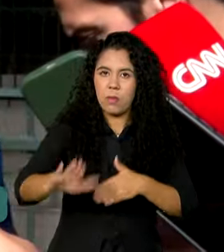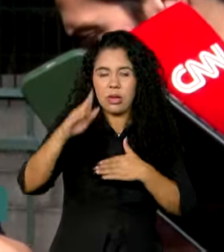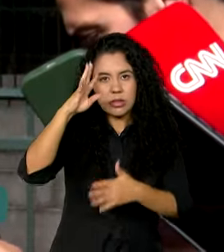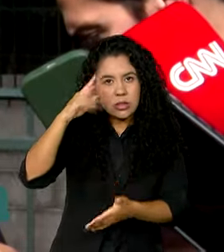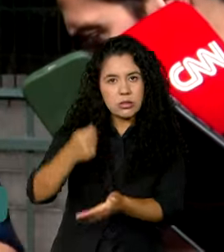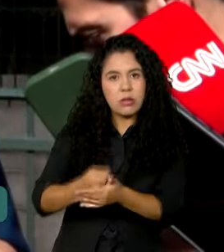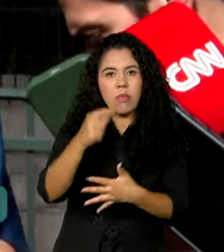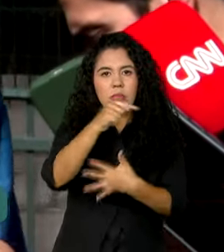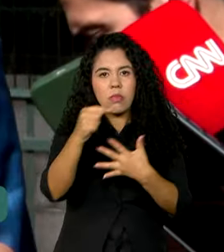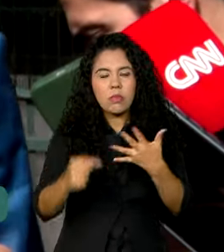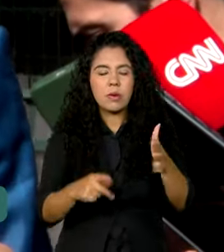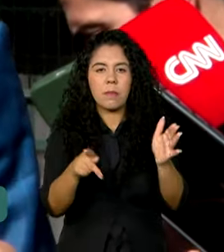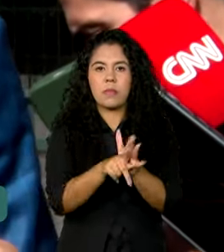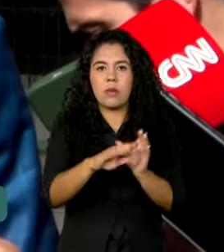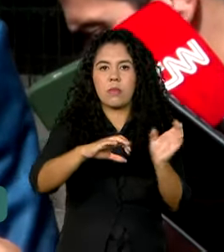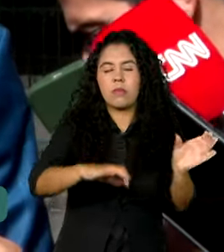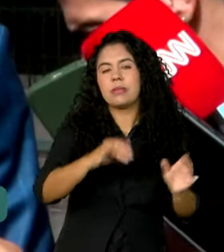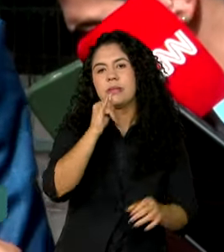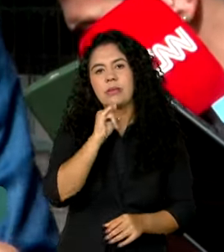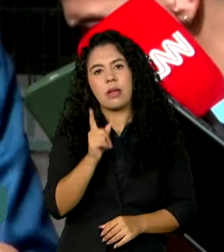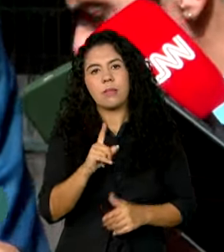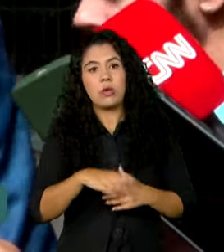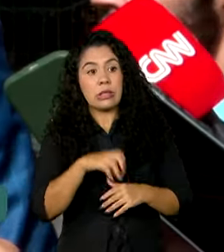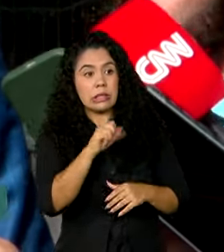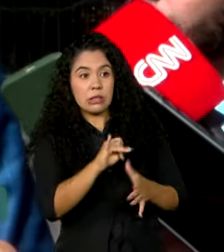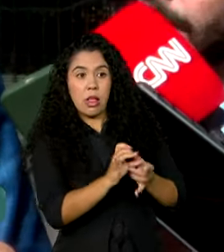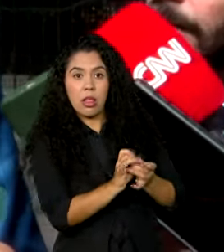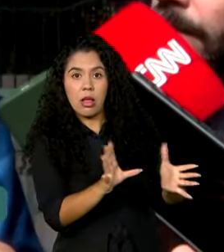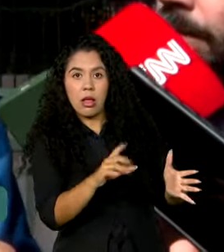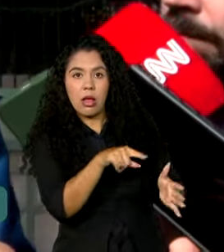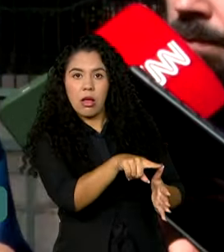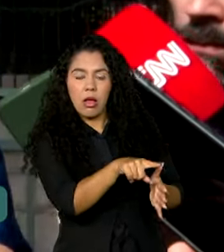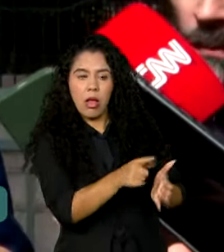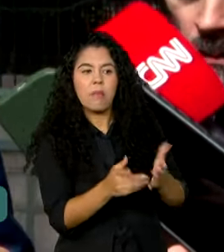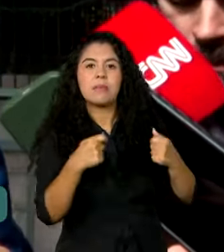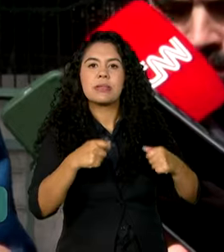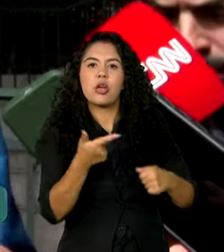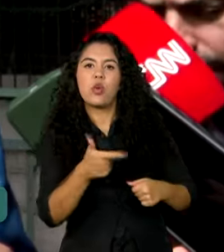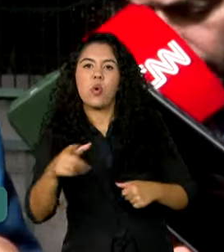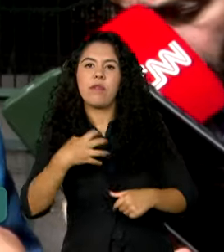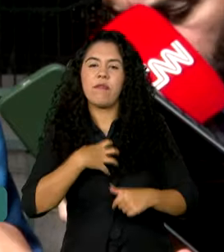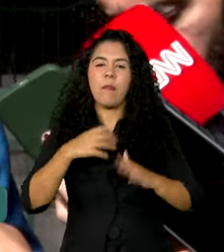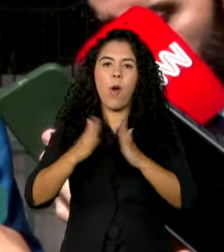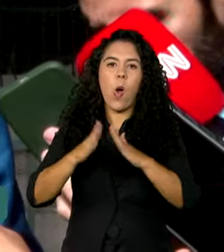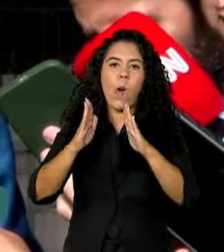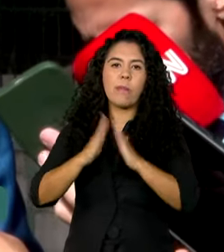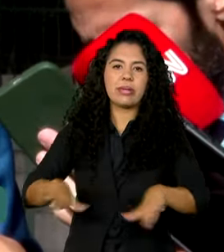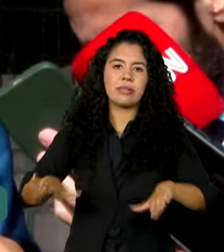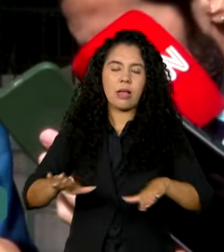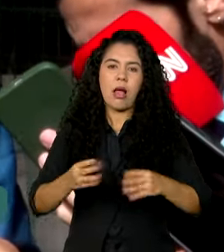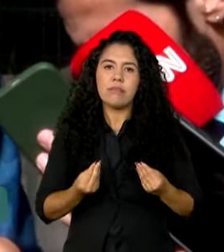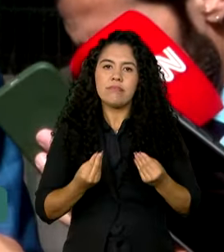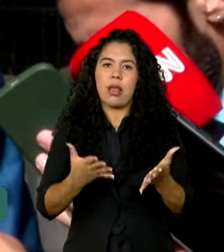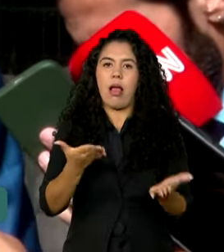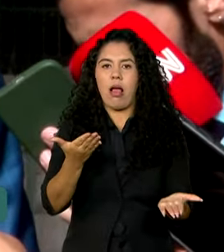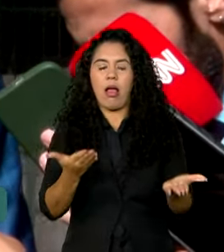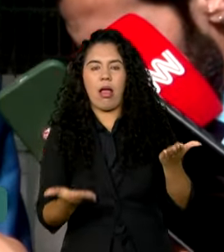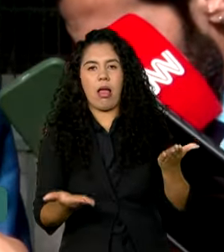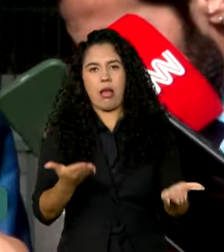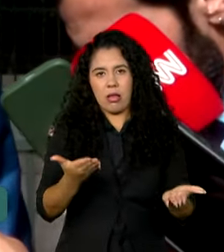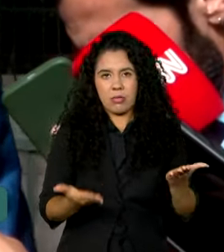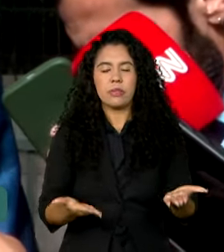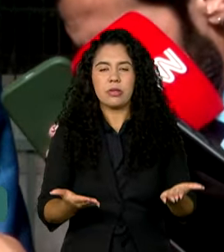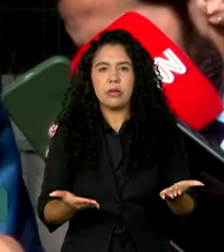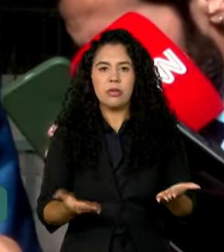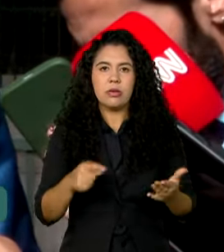Congresso. Ou seja, se abrir mão de alguma receita, vai ter que compensar com outra. Isso dá uma estabilidade para o país, que é muito